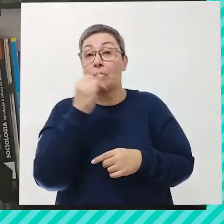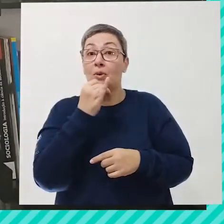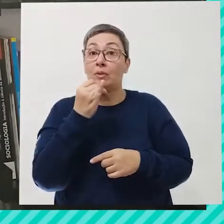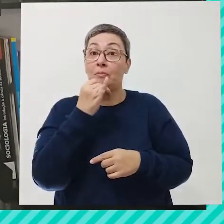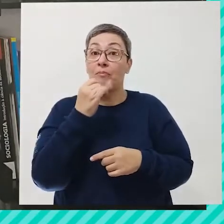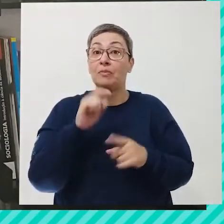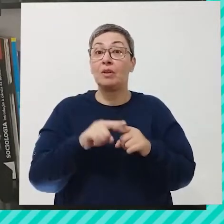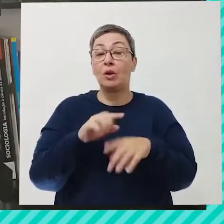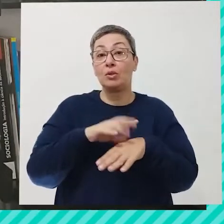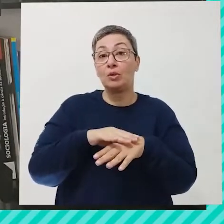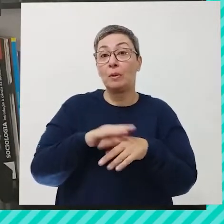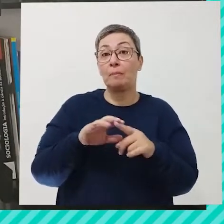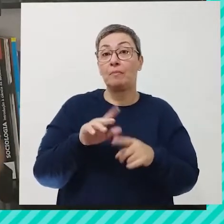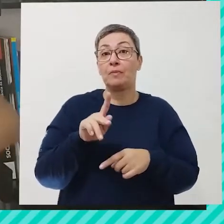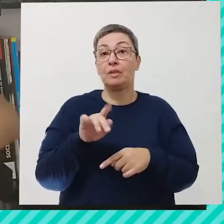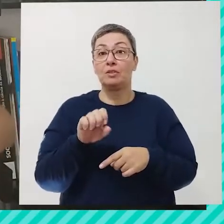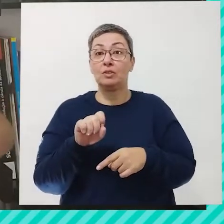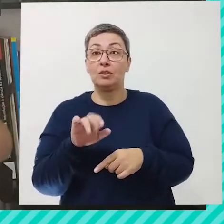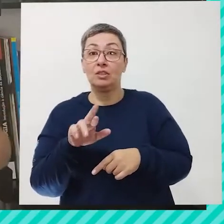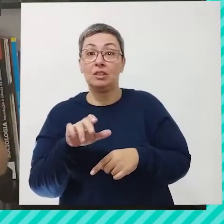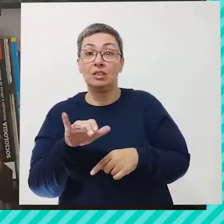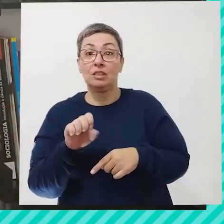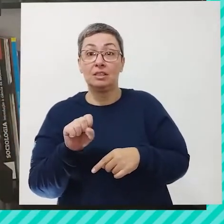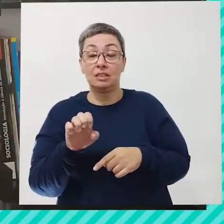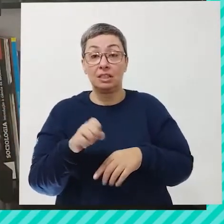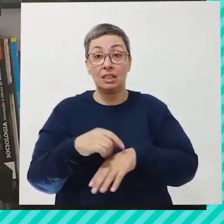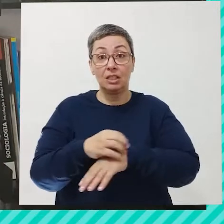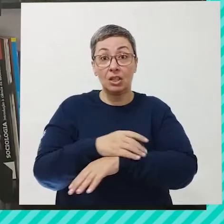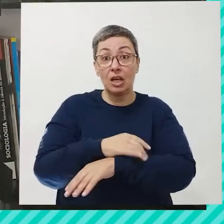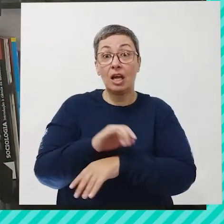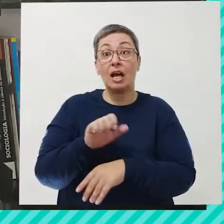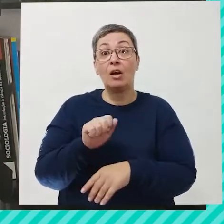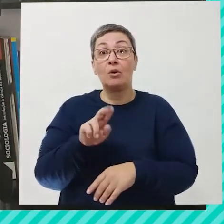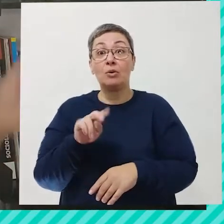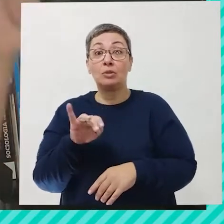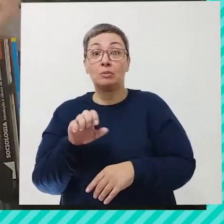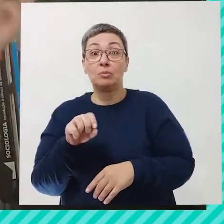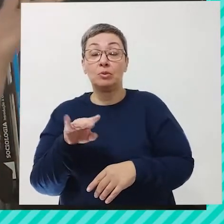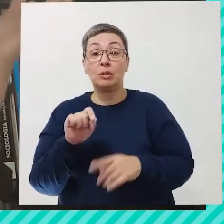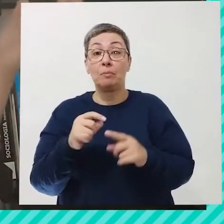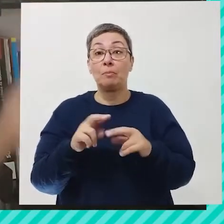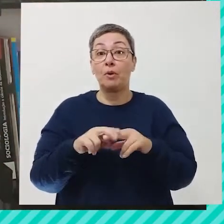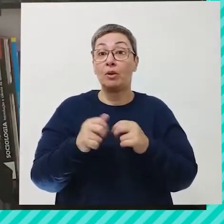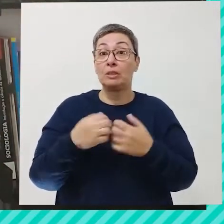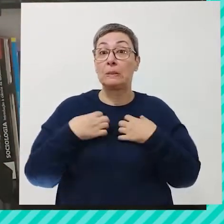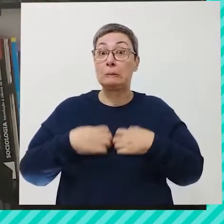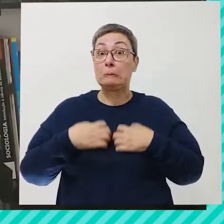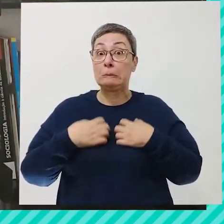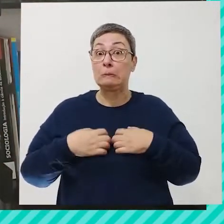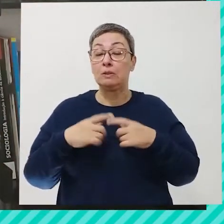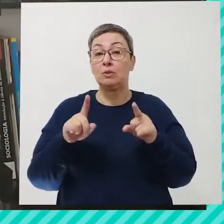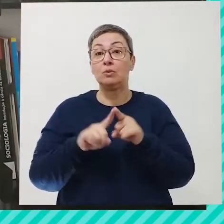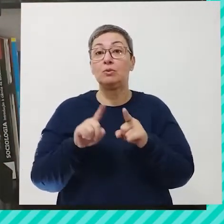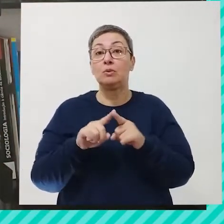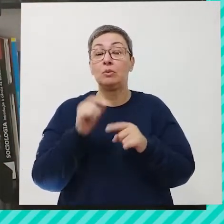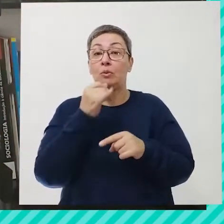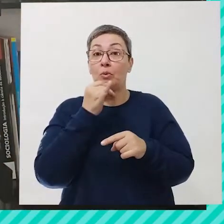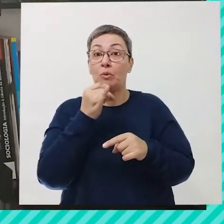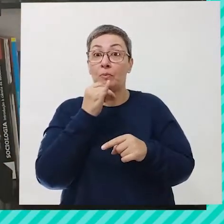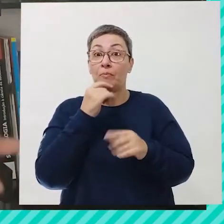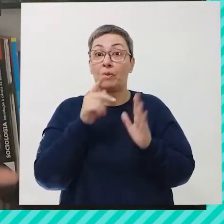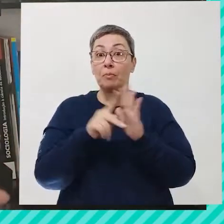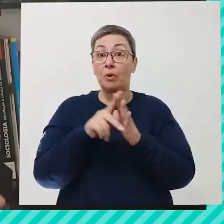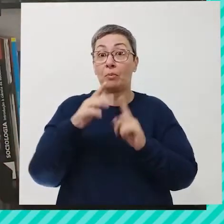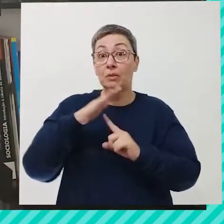doenças como a psoríase, que é uma doença de pele, autoimune, geralmente causada pelo estresse. E tem também o exemplo da